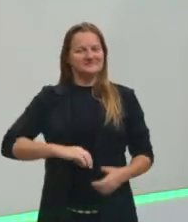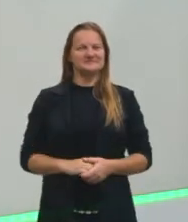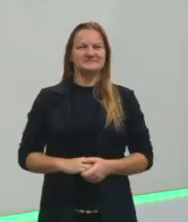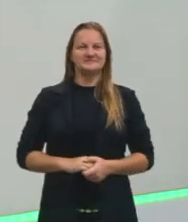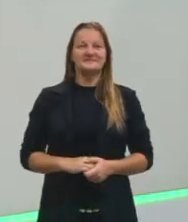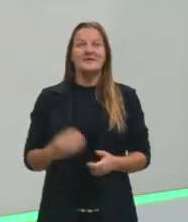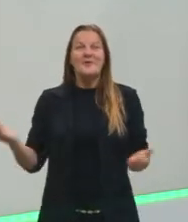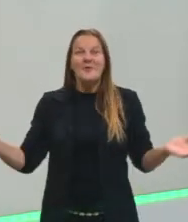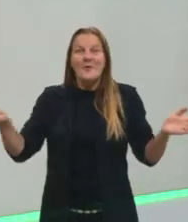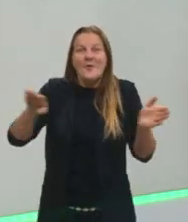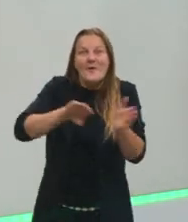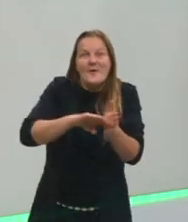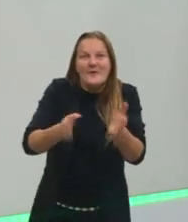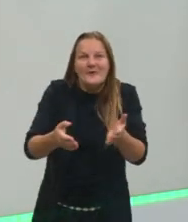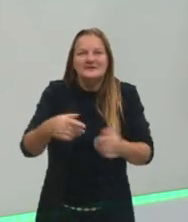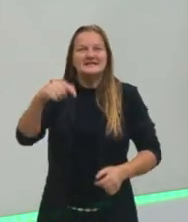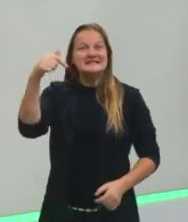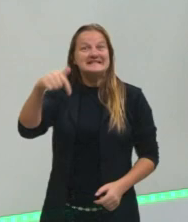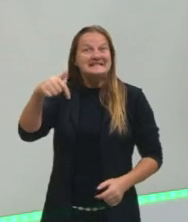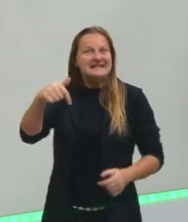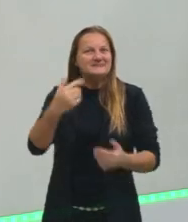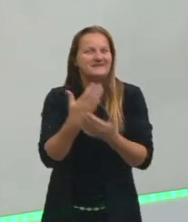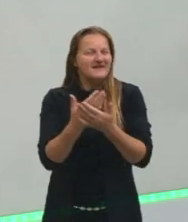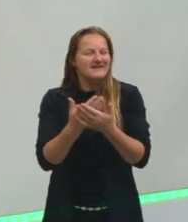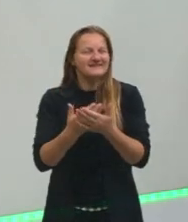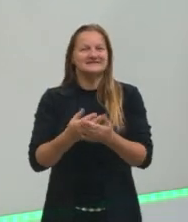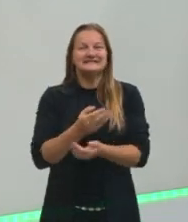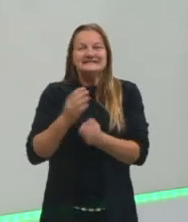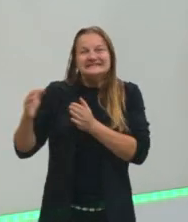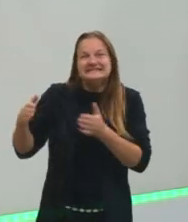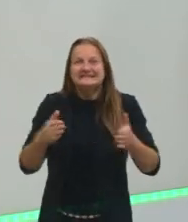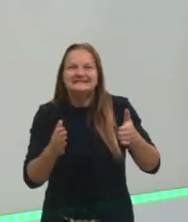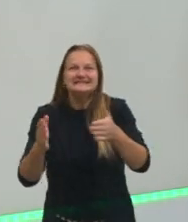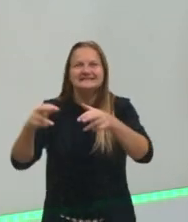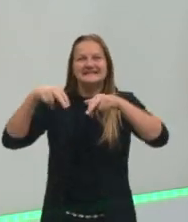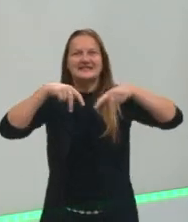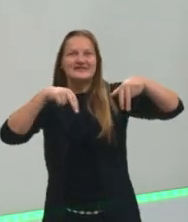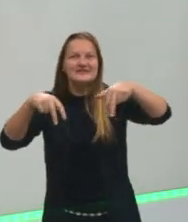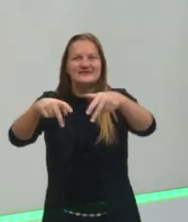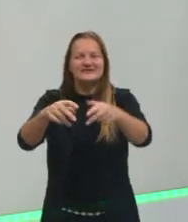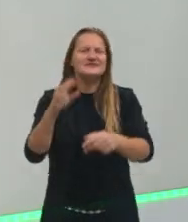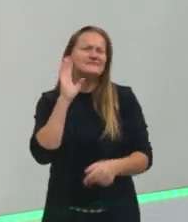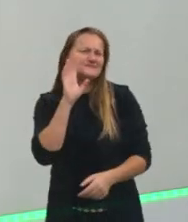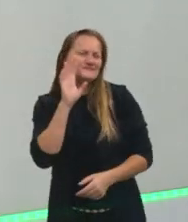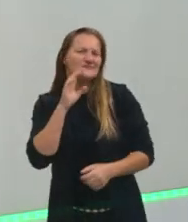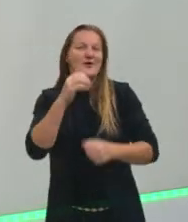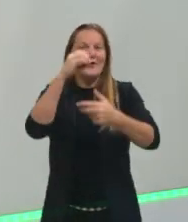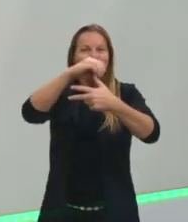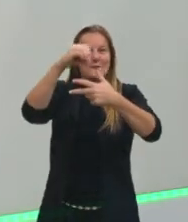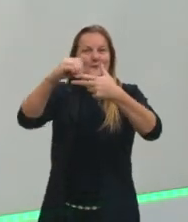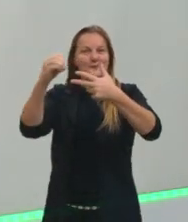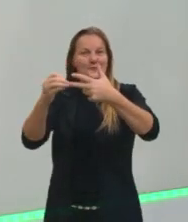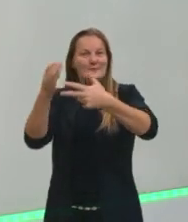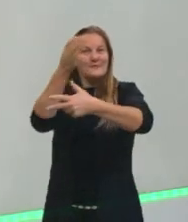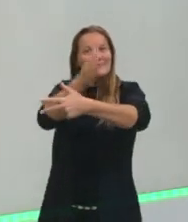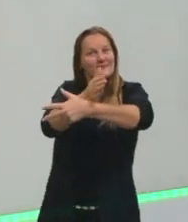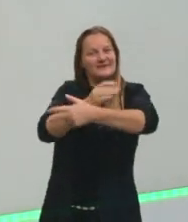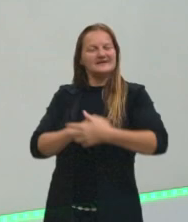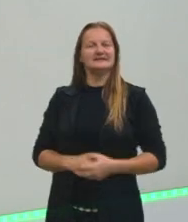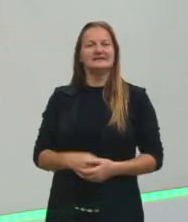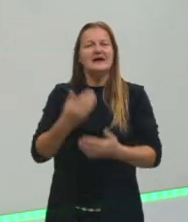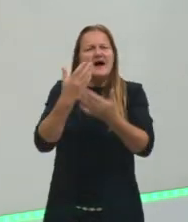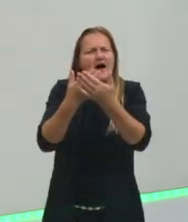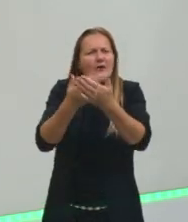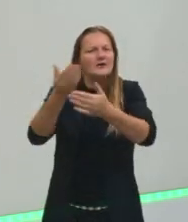e chegamos hoje à nossa sétima aula dessa caminhada bacana que a gente está fazendo aí no pré-ENEM. Na aula anterior,